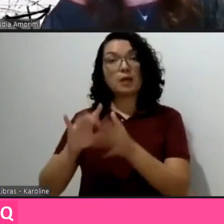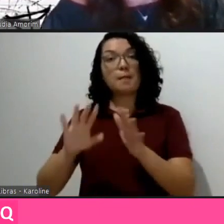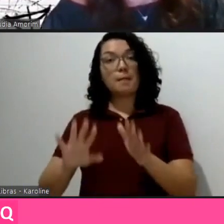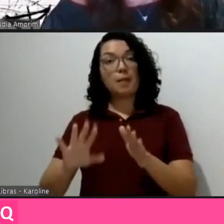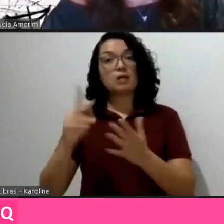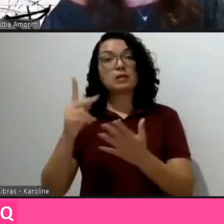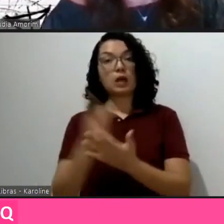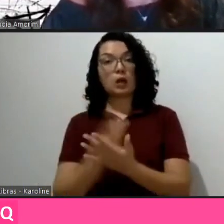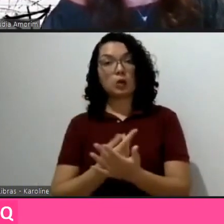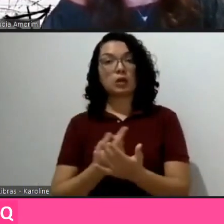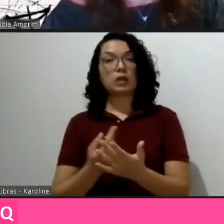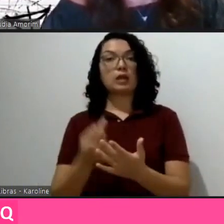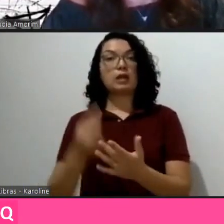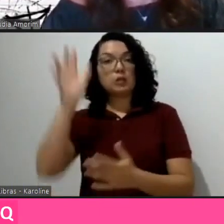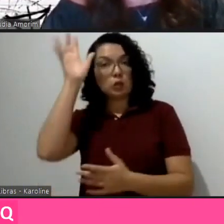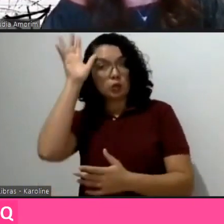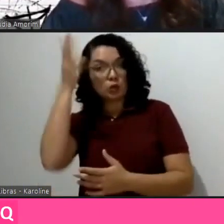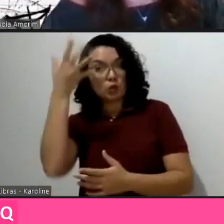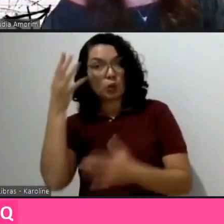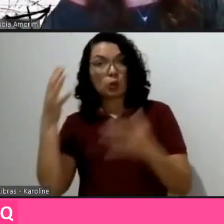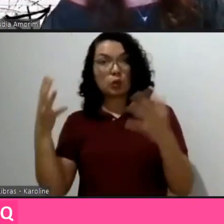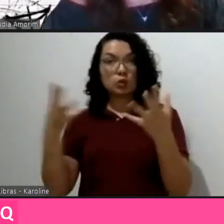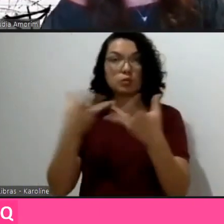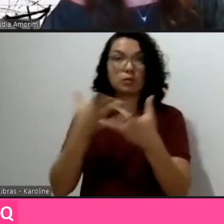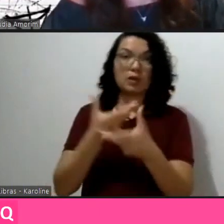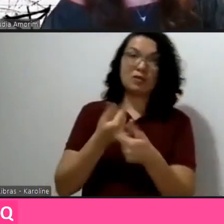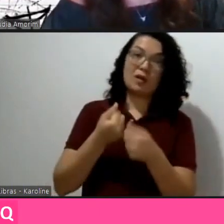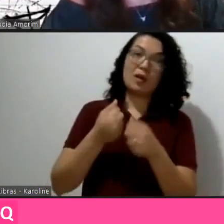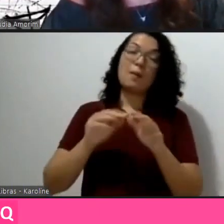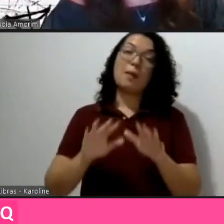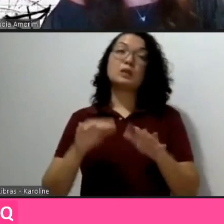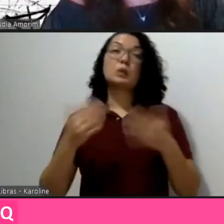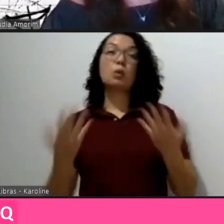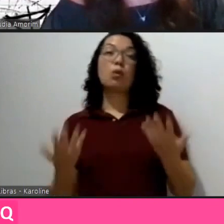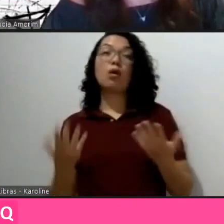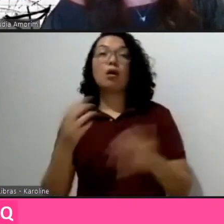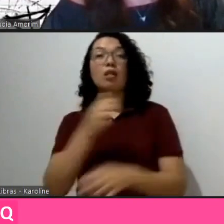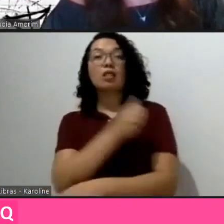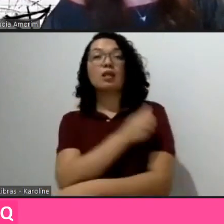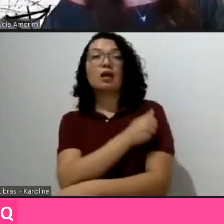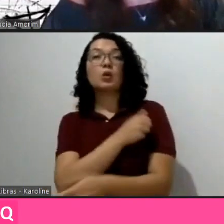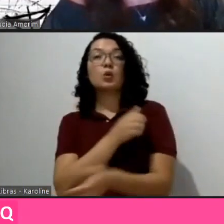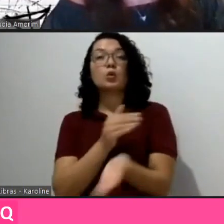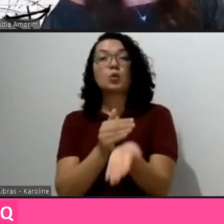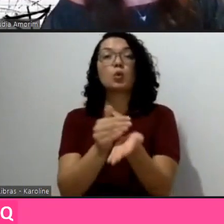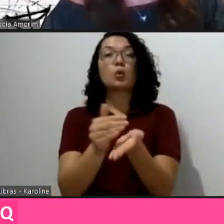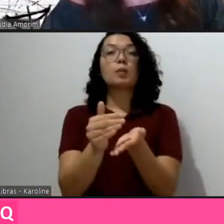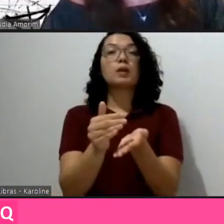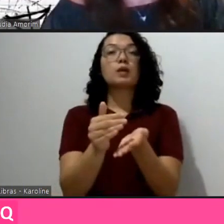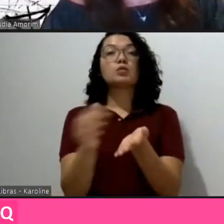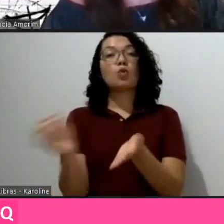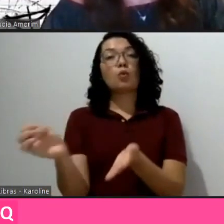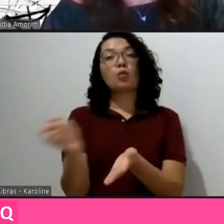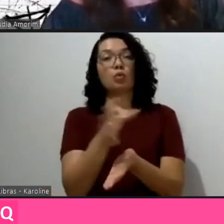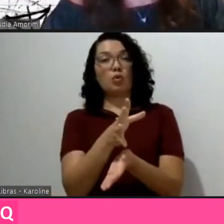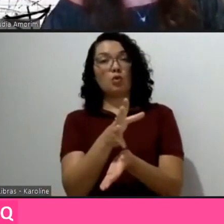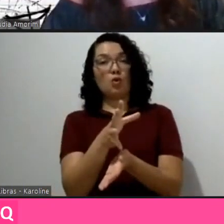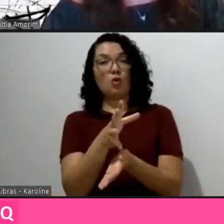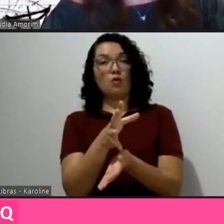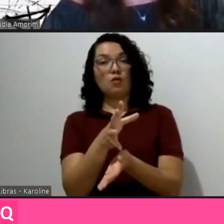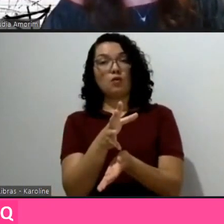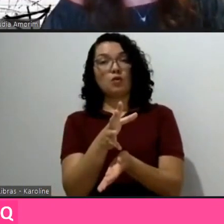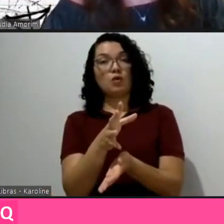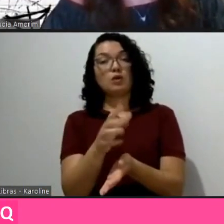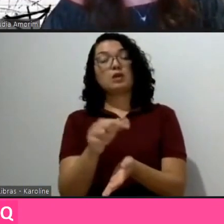estudantes dos primeiros anos do pregrado nos assistem como monitores aos estudantes de posgrado